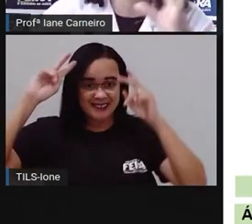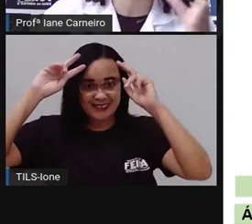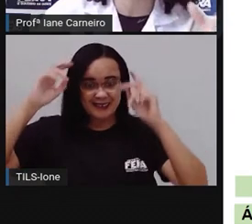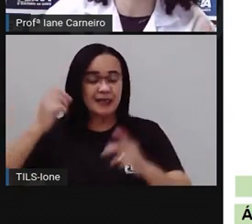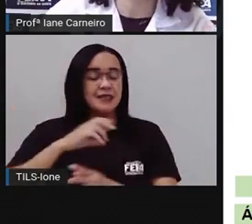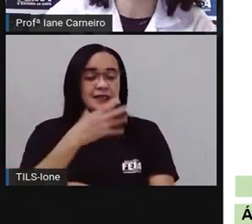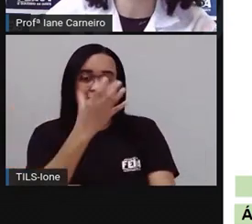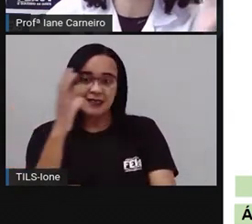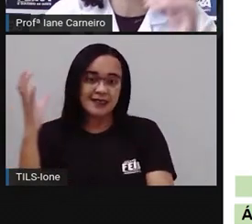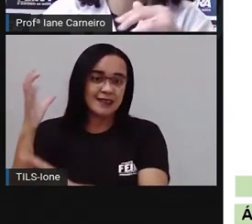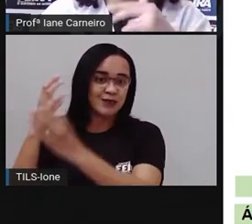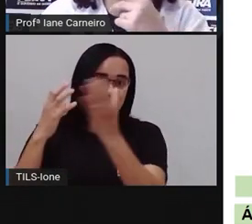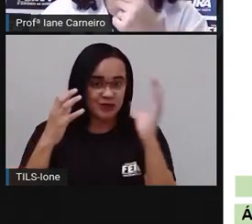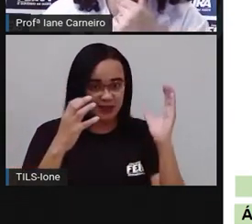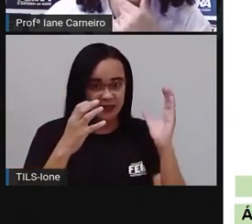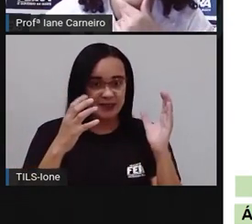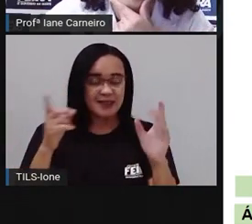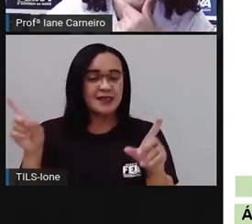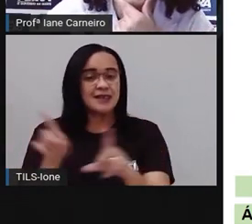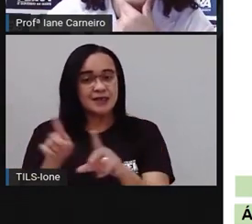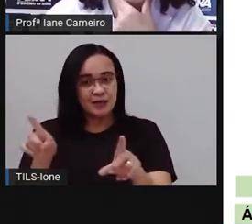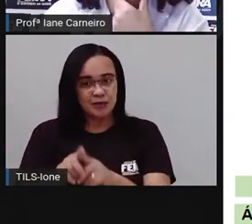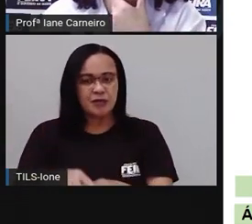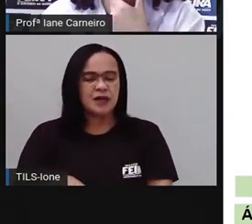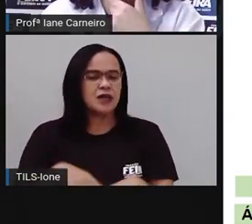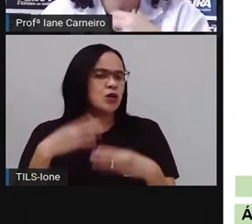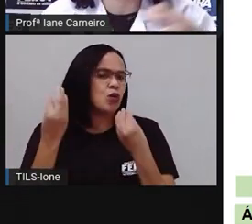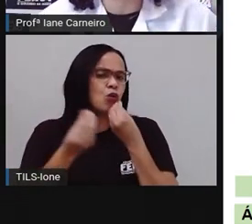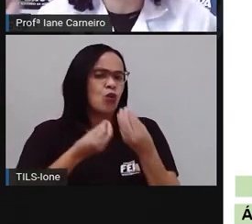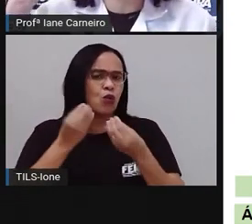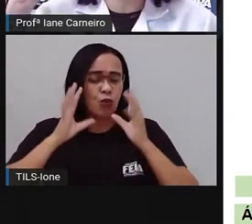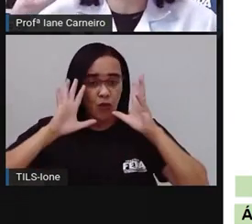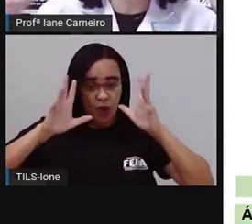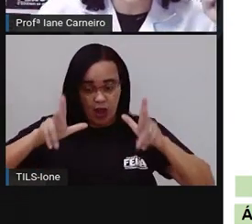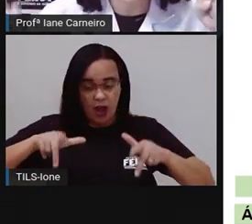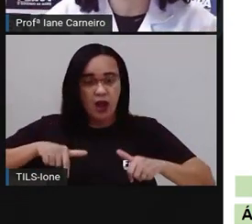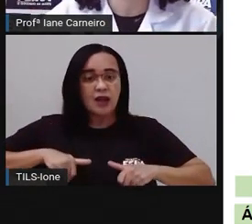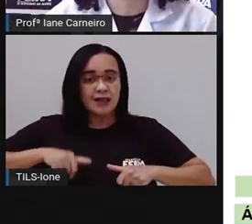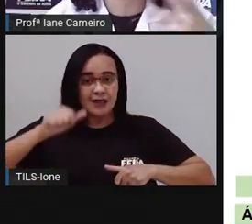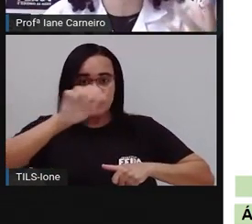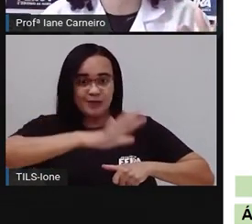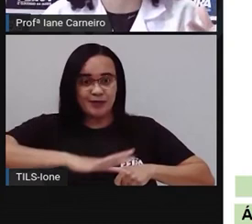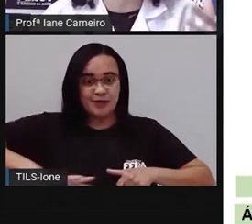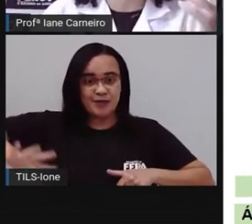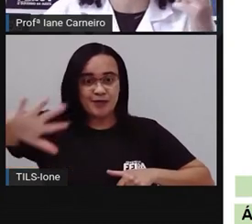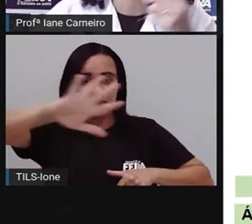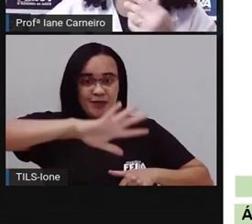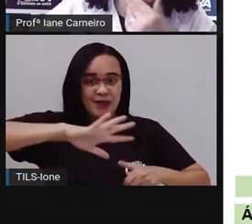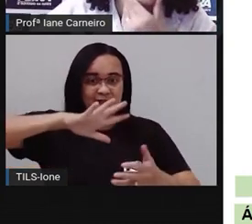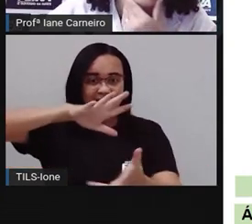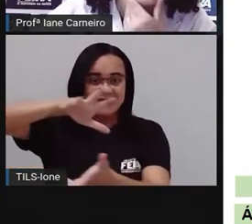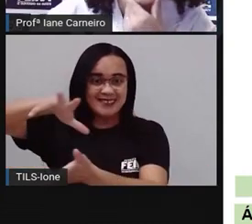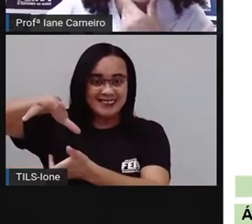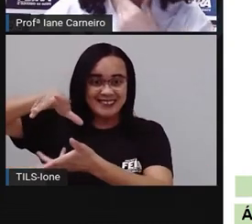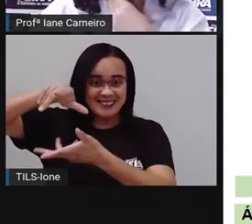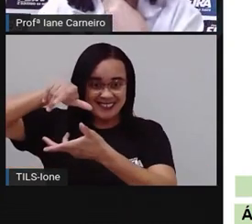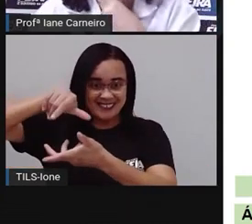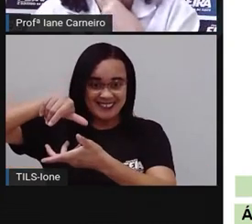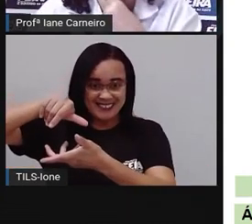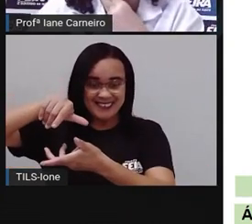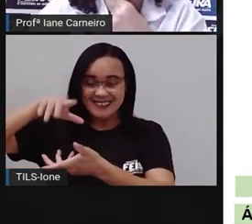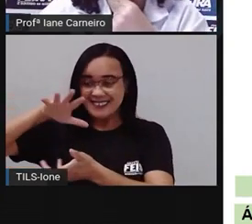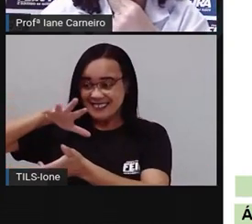higiene do meio em que vivemos, né? E a Pró colocou aqui o planeta Terra combatendo o coronavírus, né?